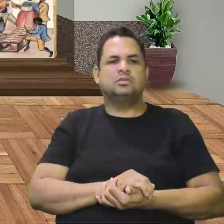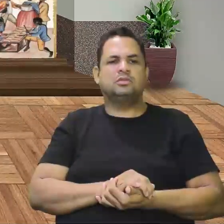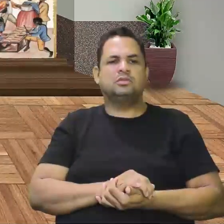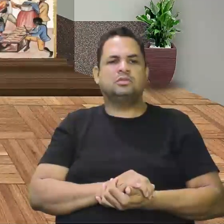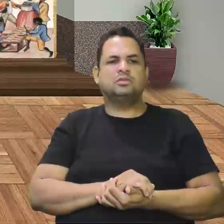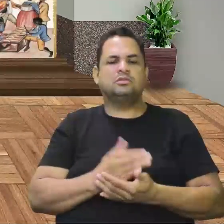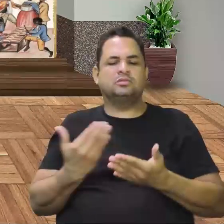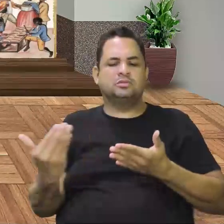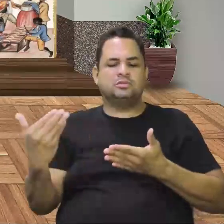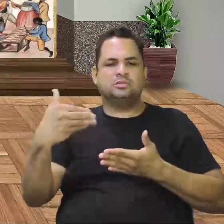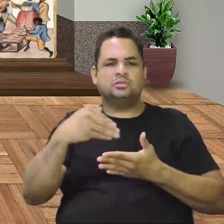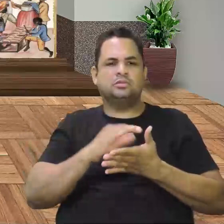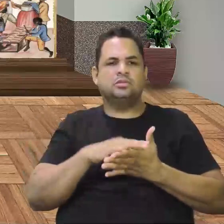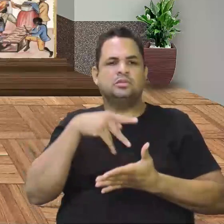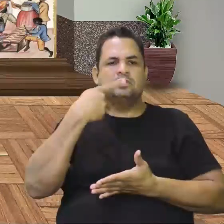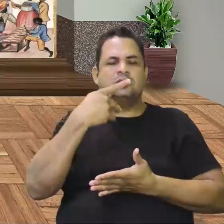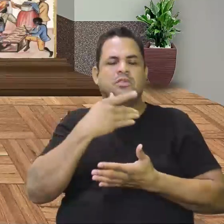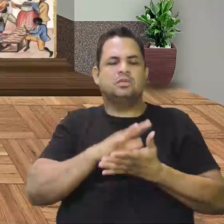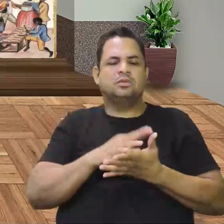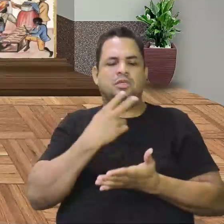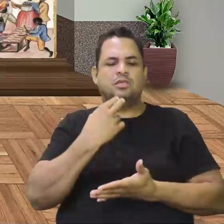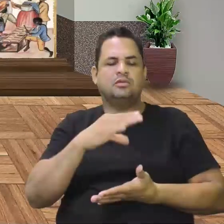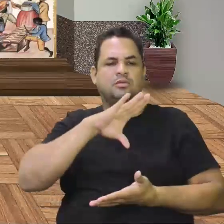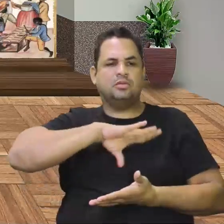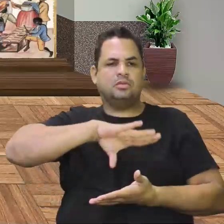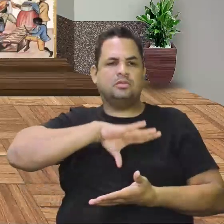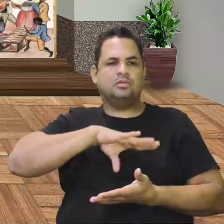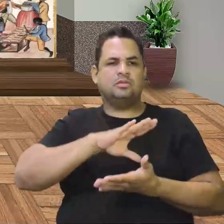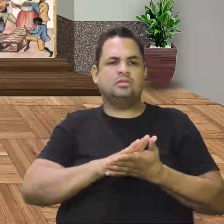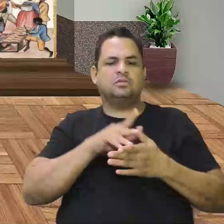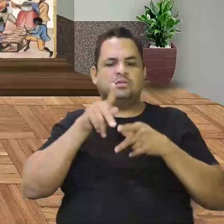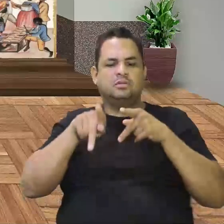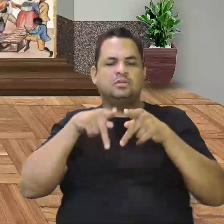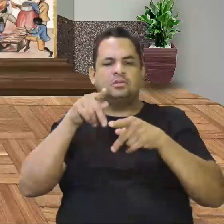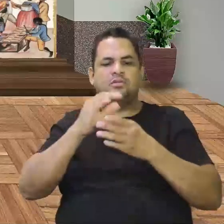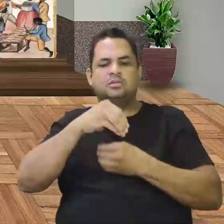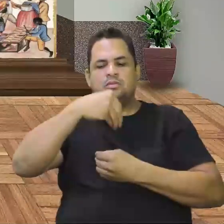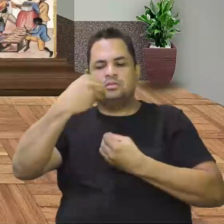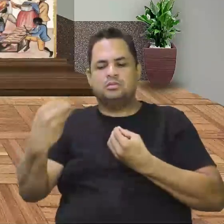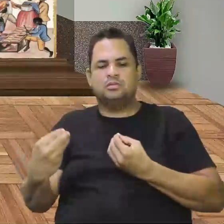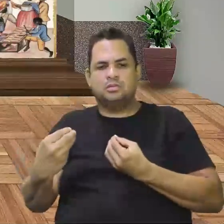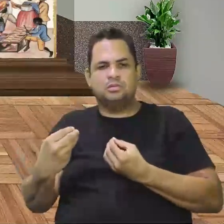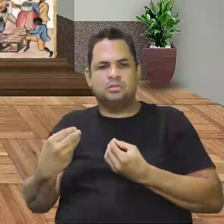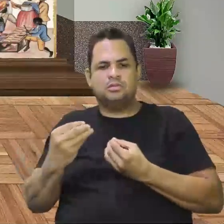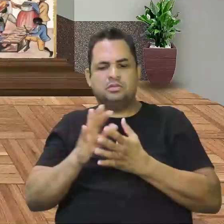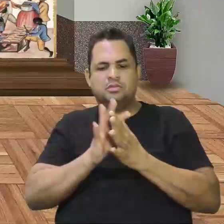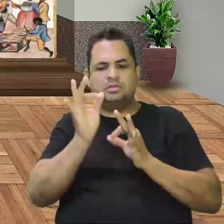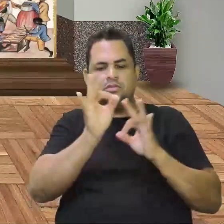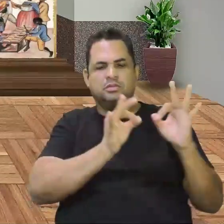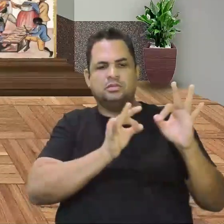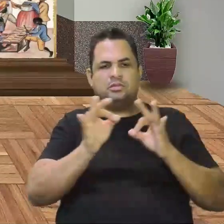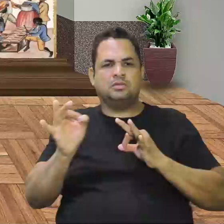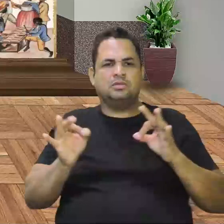entrou para falar a língua portuguesa. E a população que ficou fora desse formato,